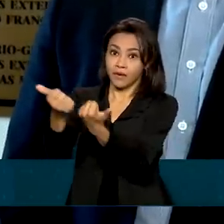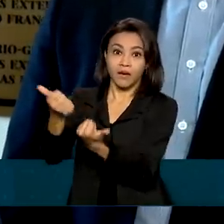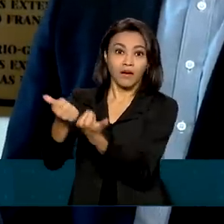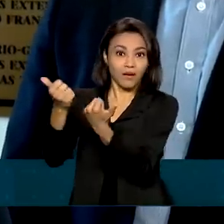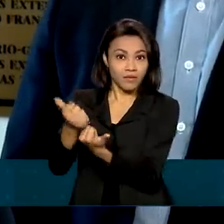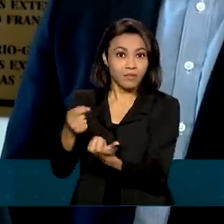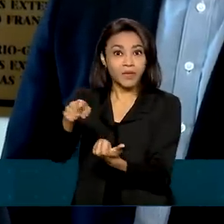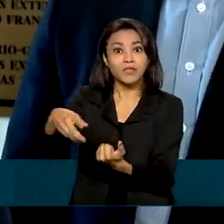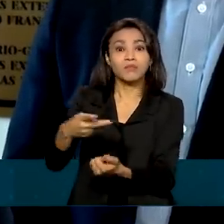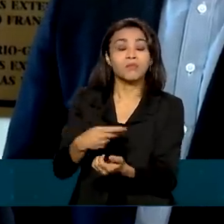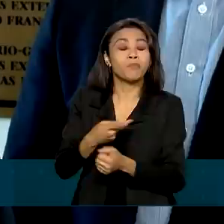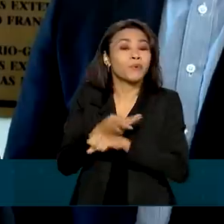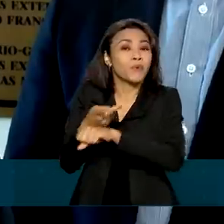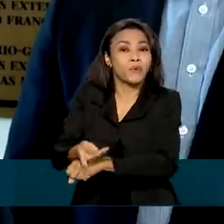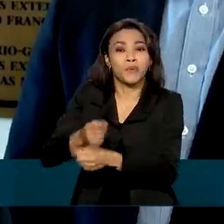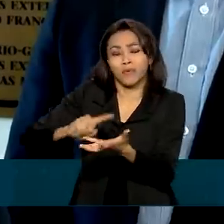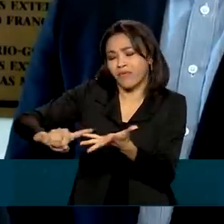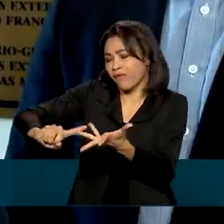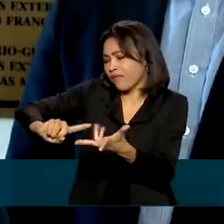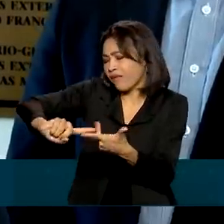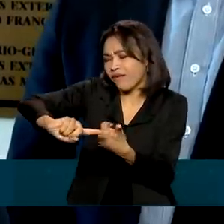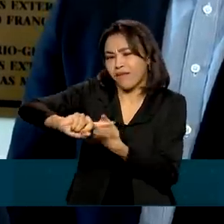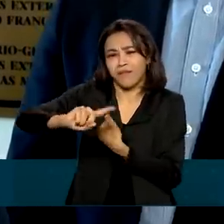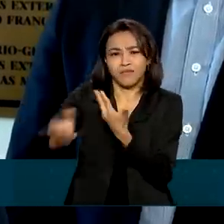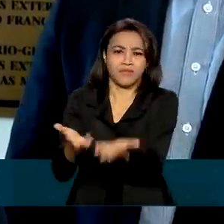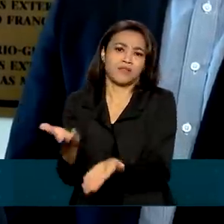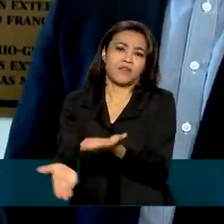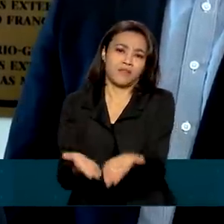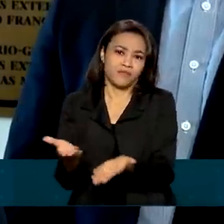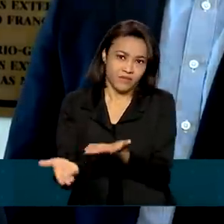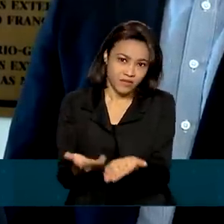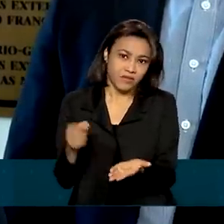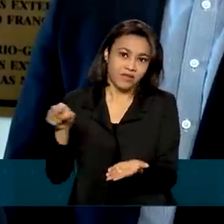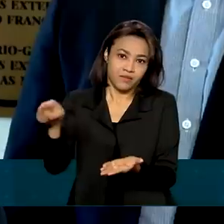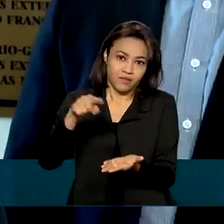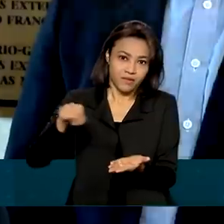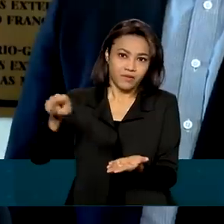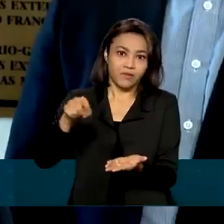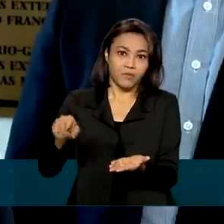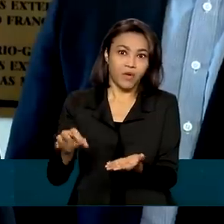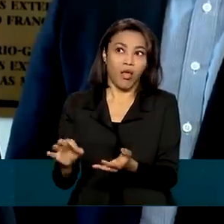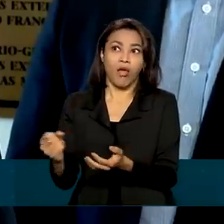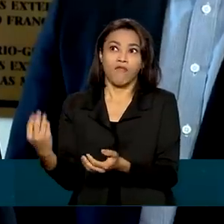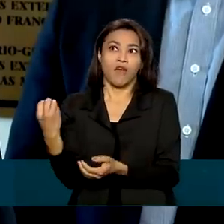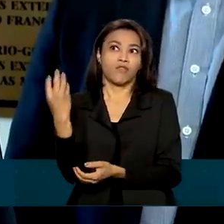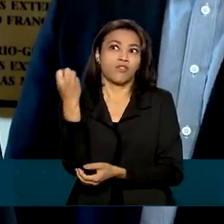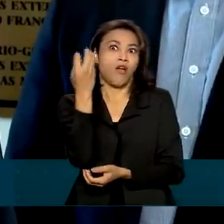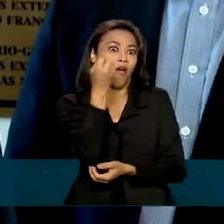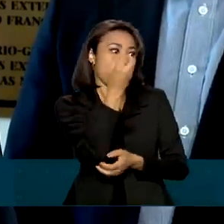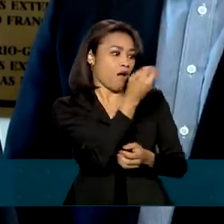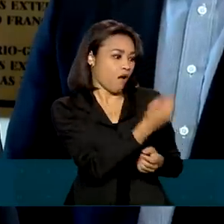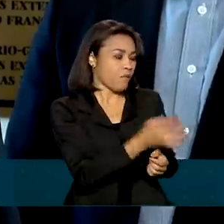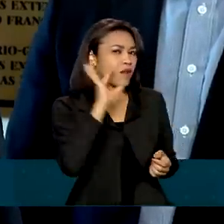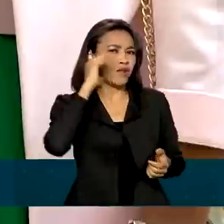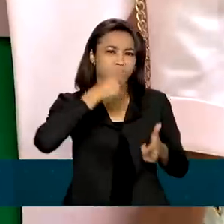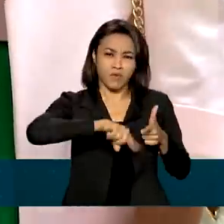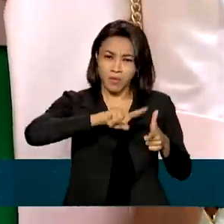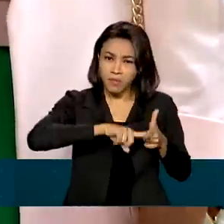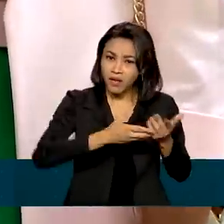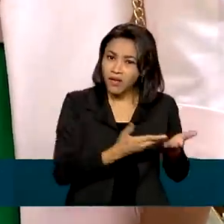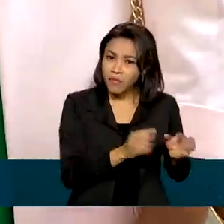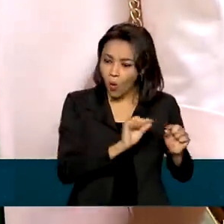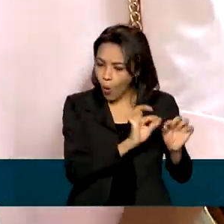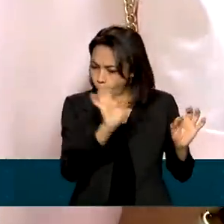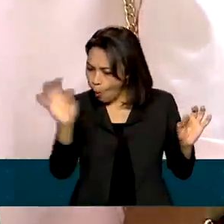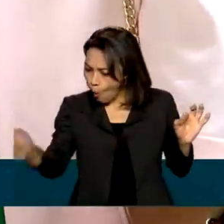os mais diversos serviços. Por vezes, eles tinham que viajar dezenas, centenas de quilômetros para ver se o seu problema é resolvido. Entre